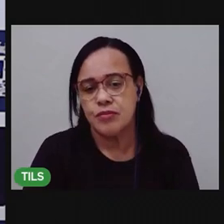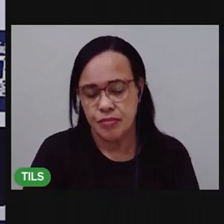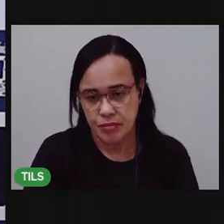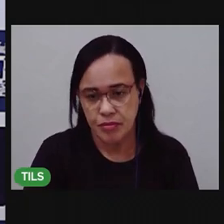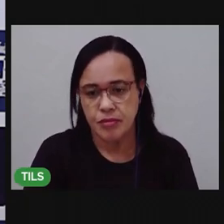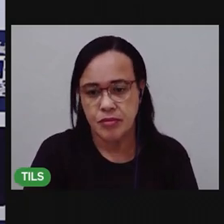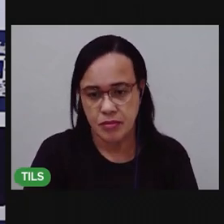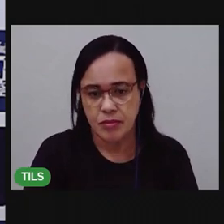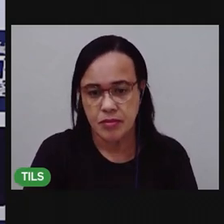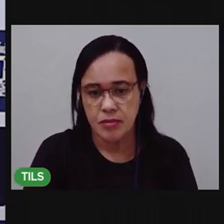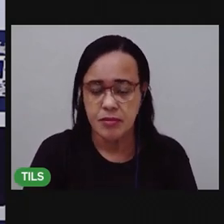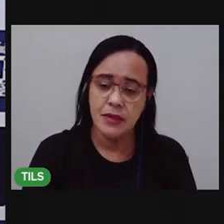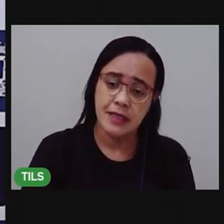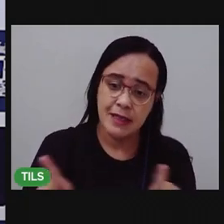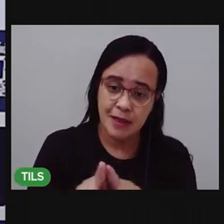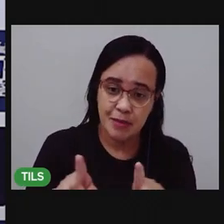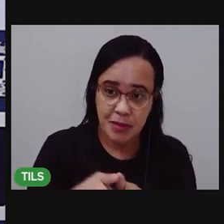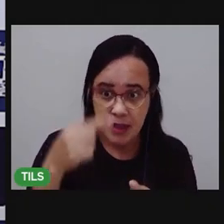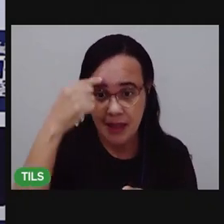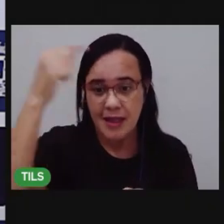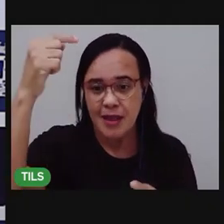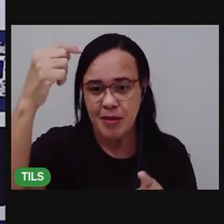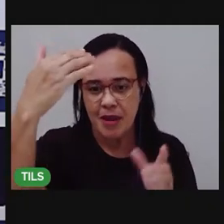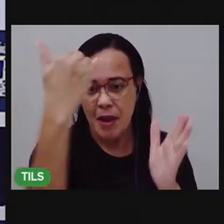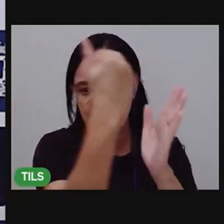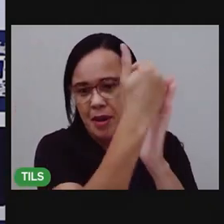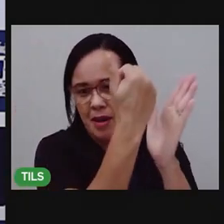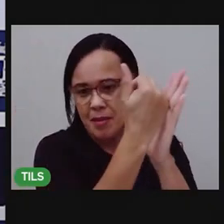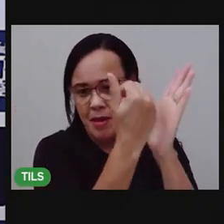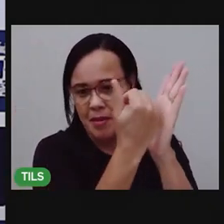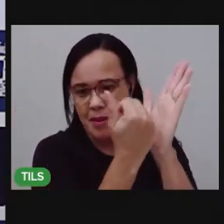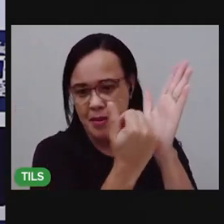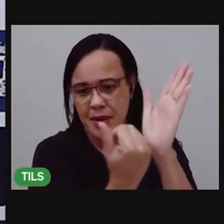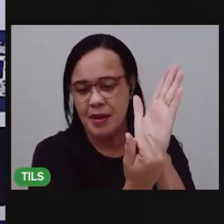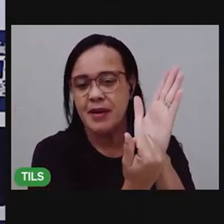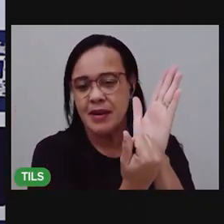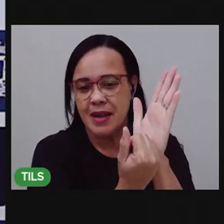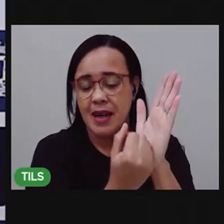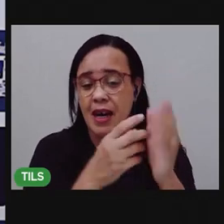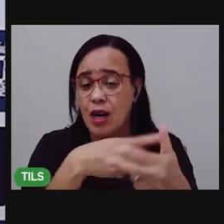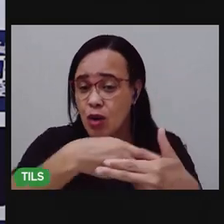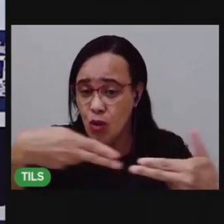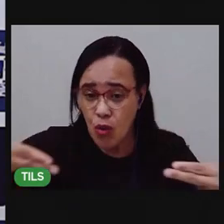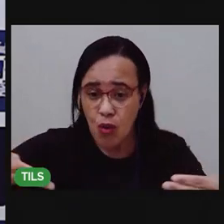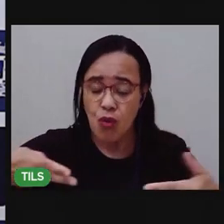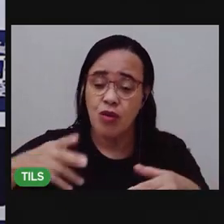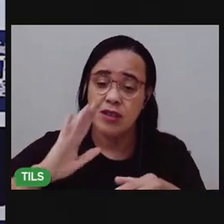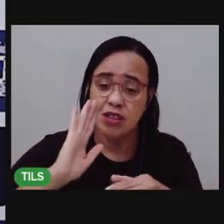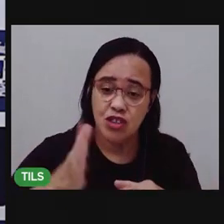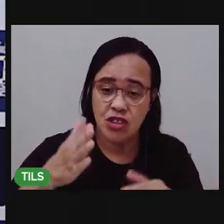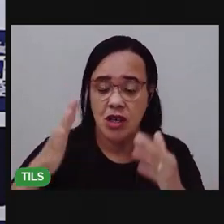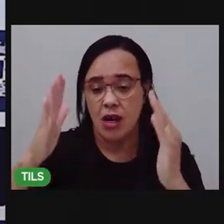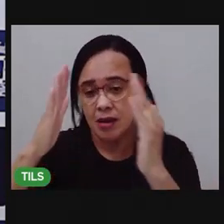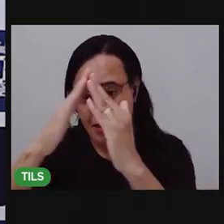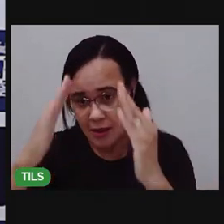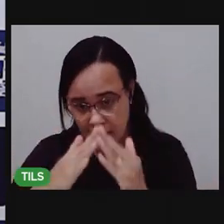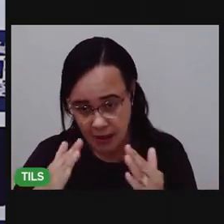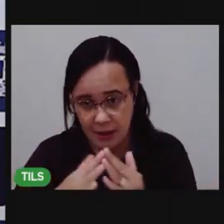Inclusive, escrevemos uma lista de produtos que encontramos em casa, separando em